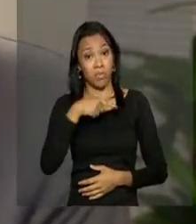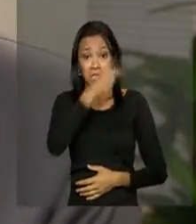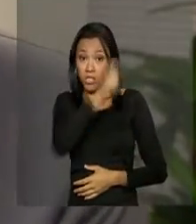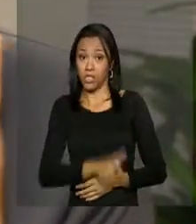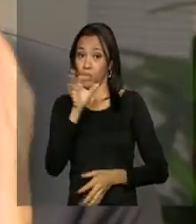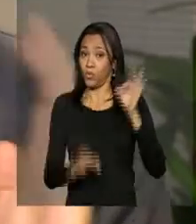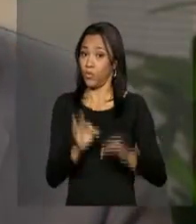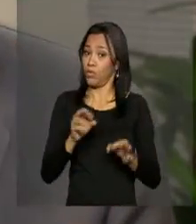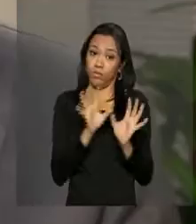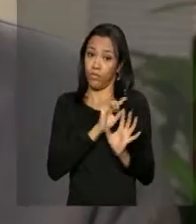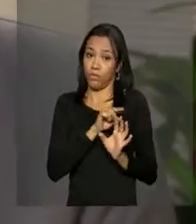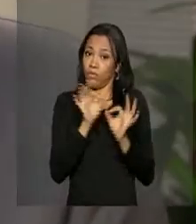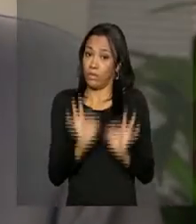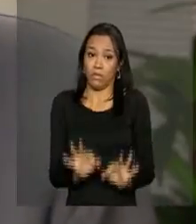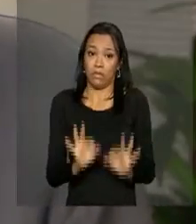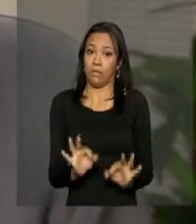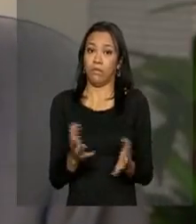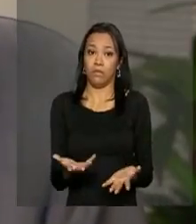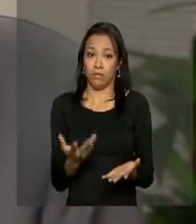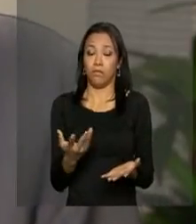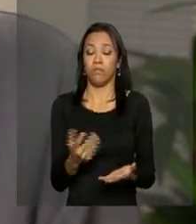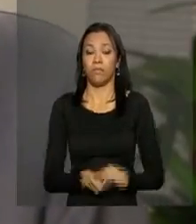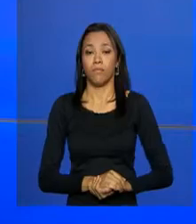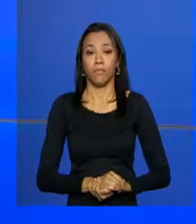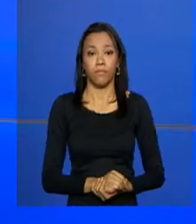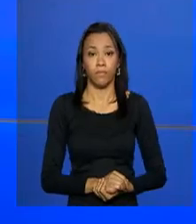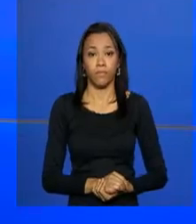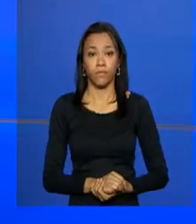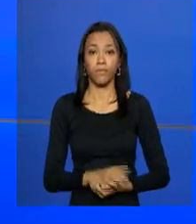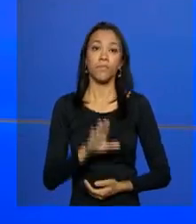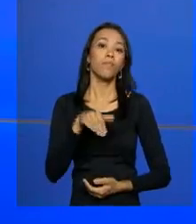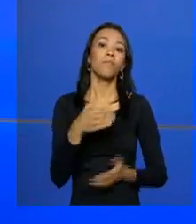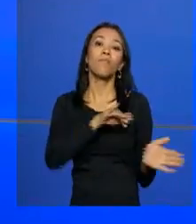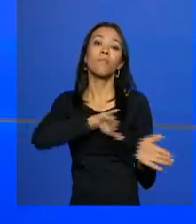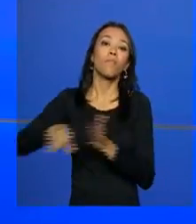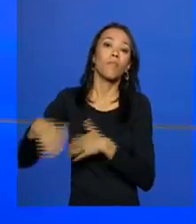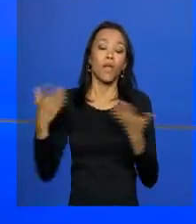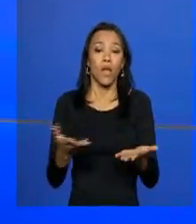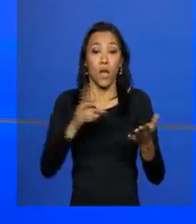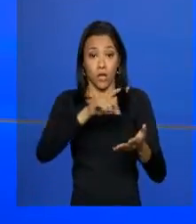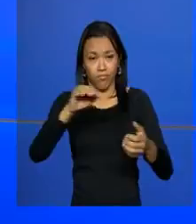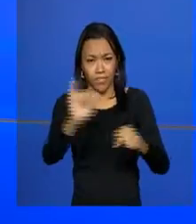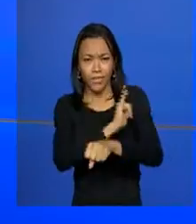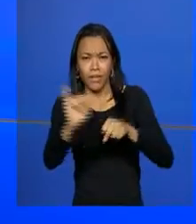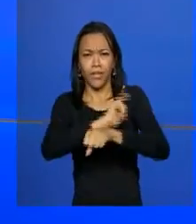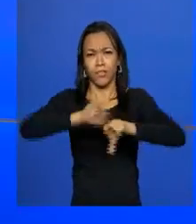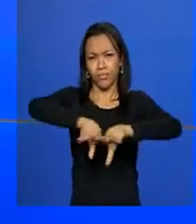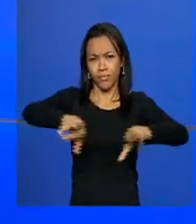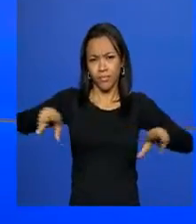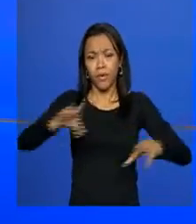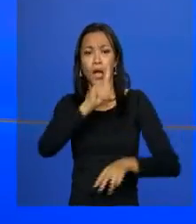e essa decisão, em caráter liminar do ministro Elisawarski, reconhece isso. Ações marcam o Dia Mundial de Combate à